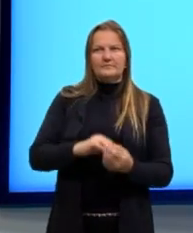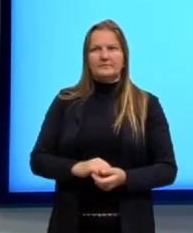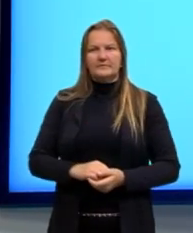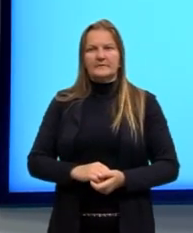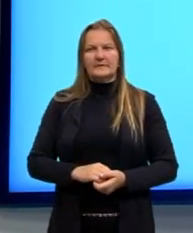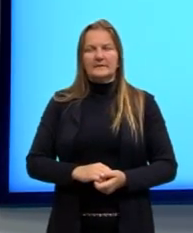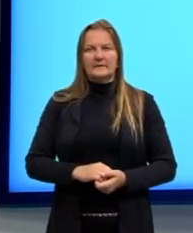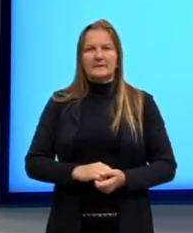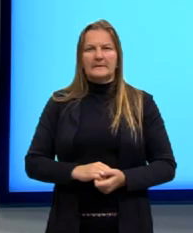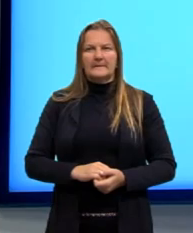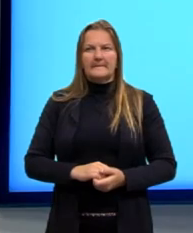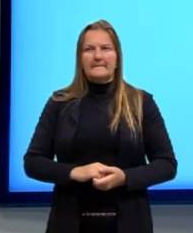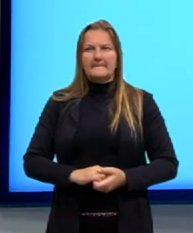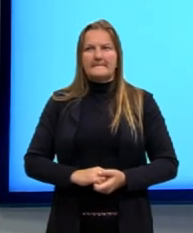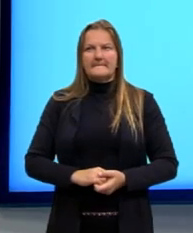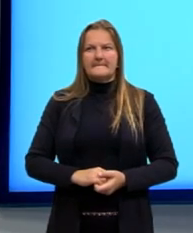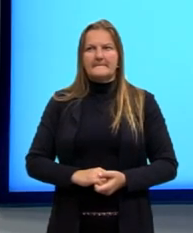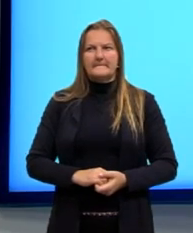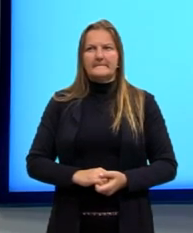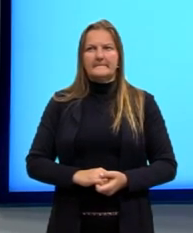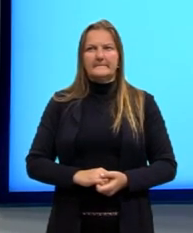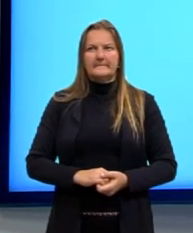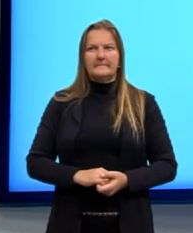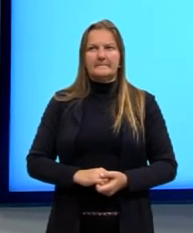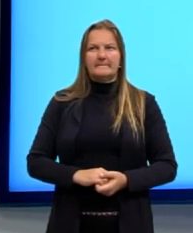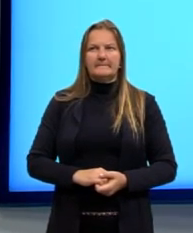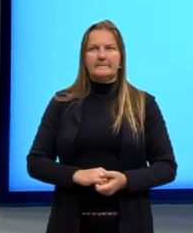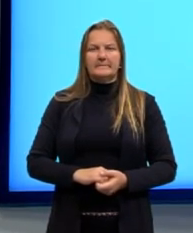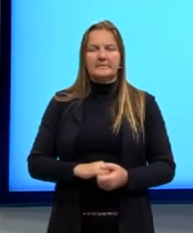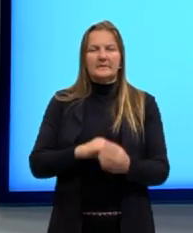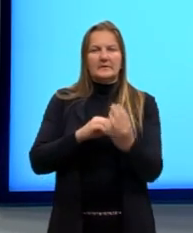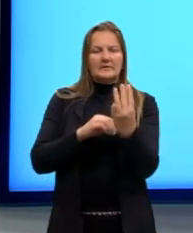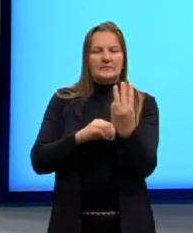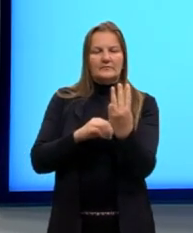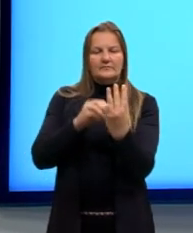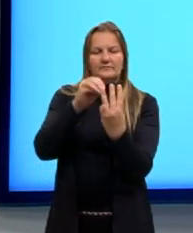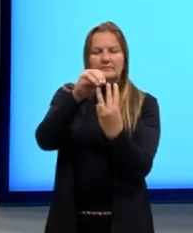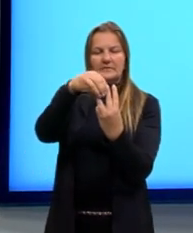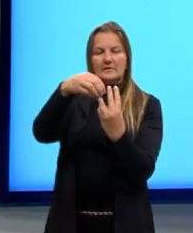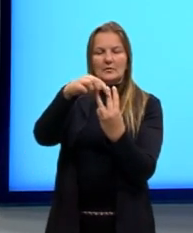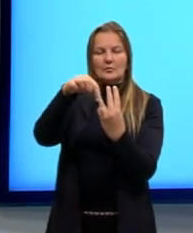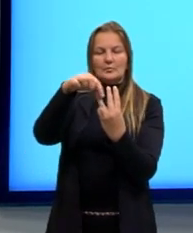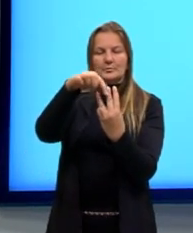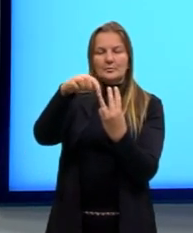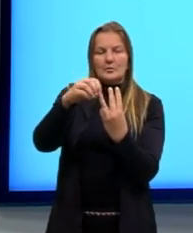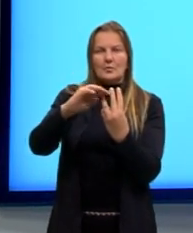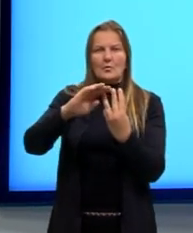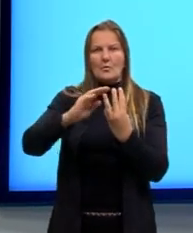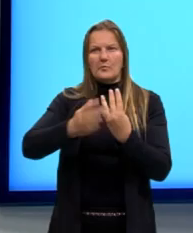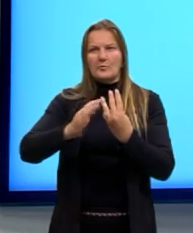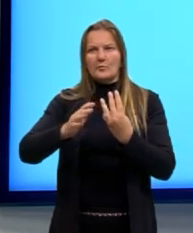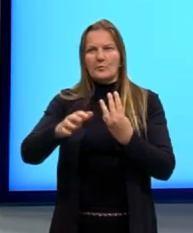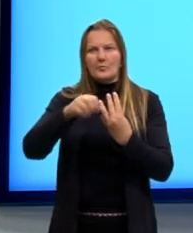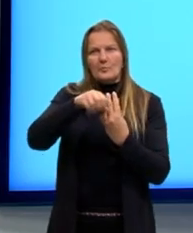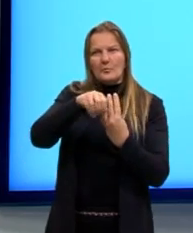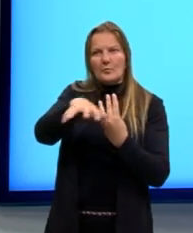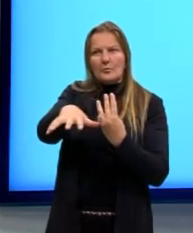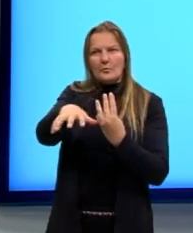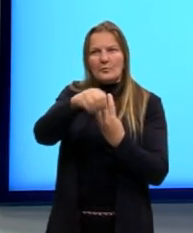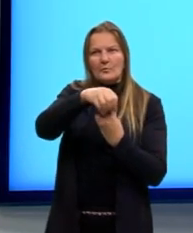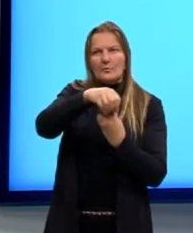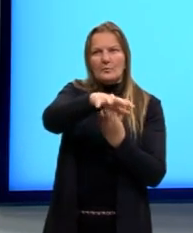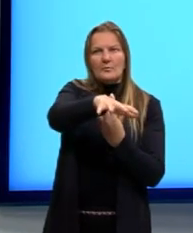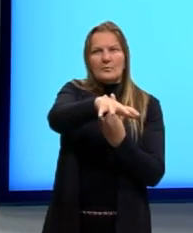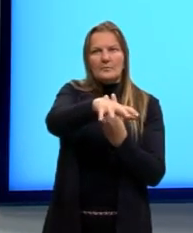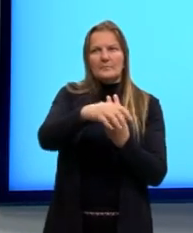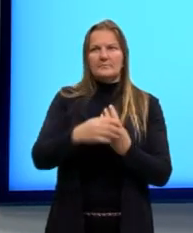pertinhos um do outro. E aí eu vou ter o quê? A formação de duas novas ondas. Que esse aqui, então, é